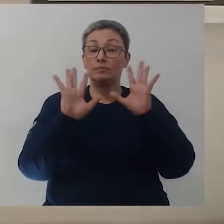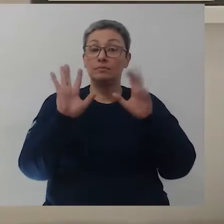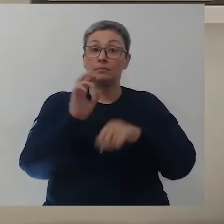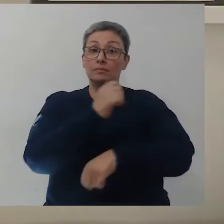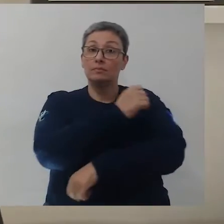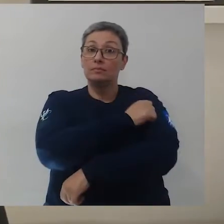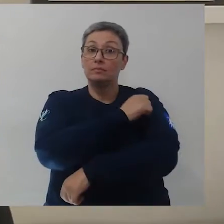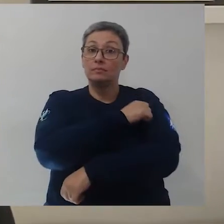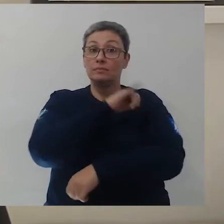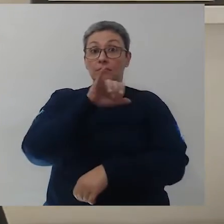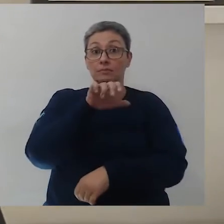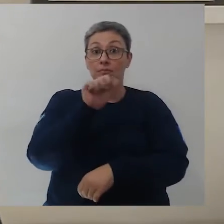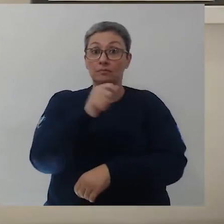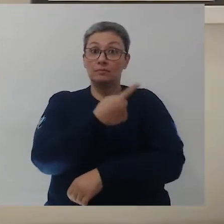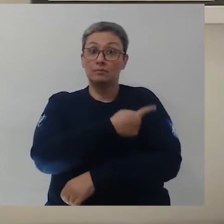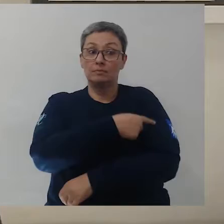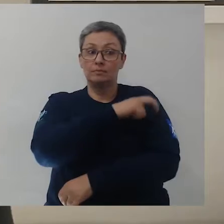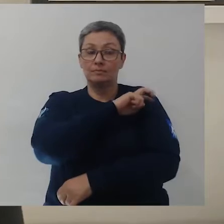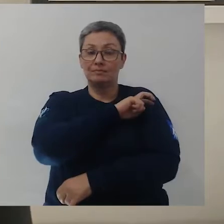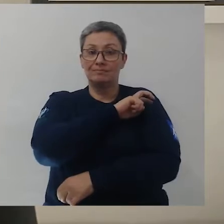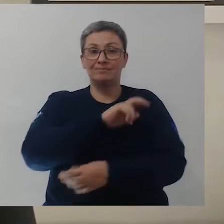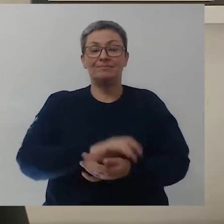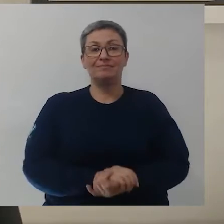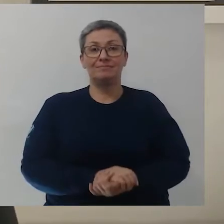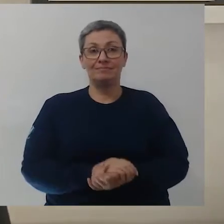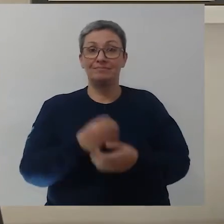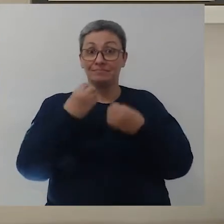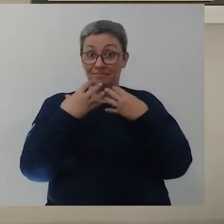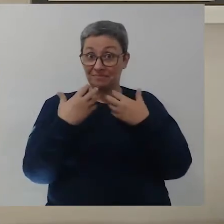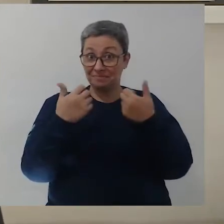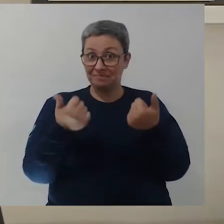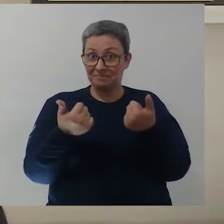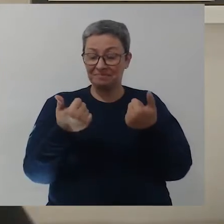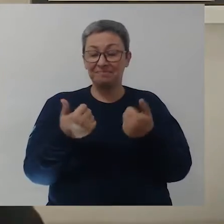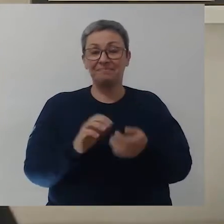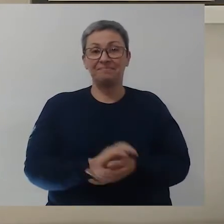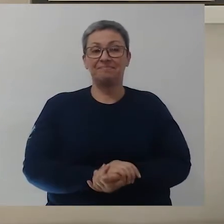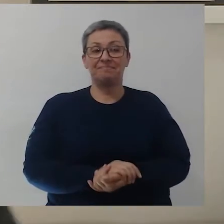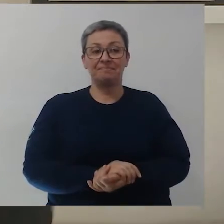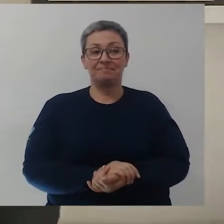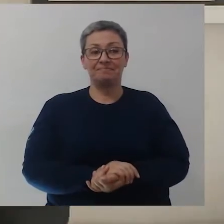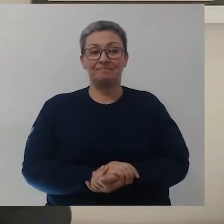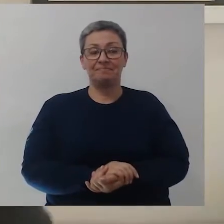Olá, educandos e educandas da EJA, do Ciclo 1. Tudo bem com vocês?